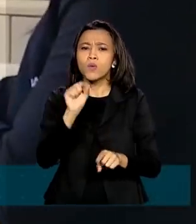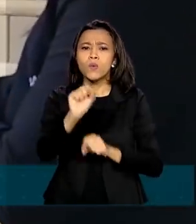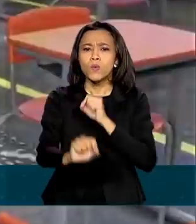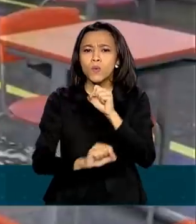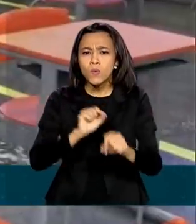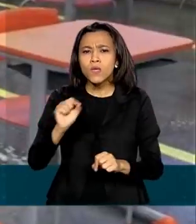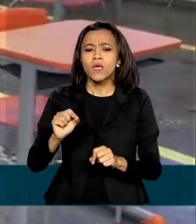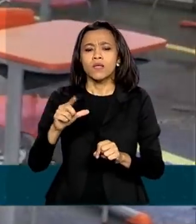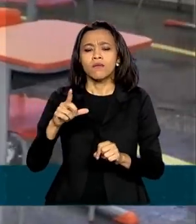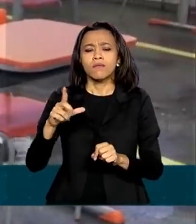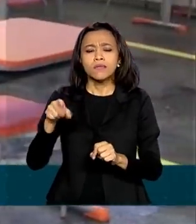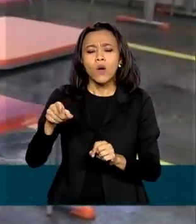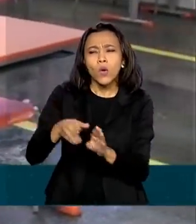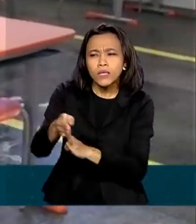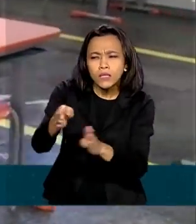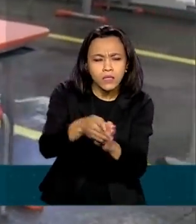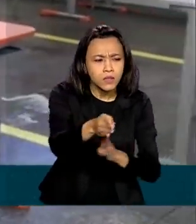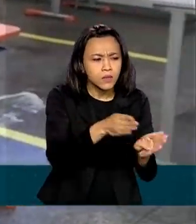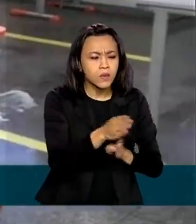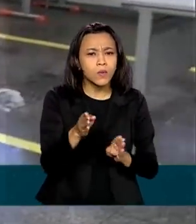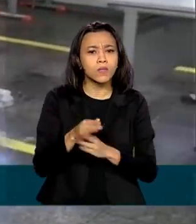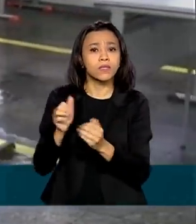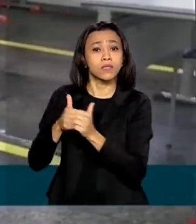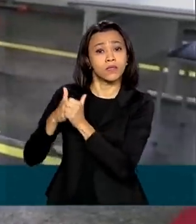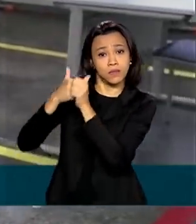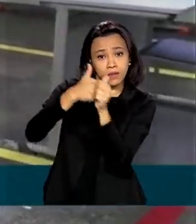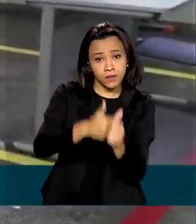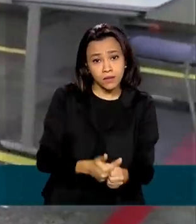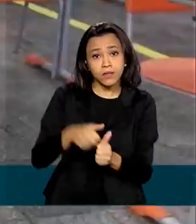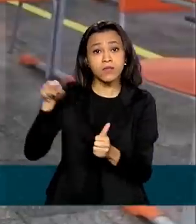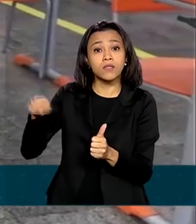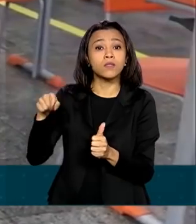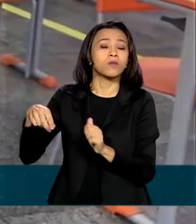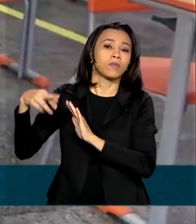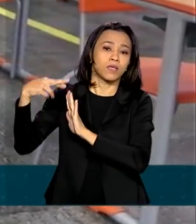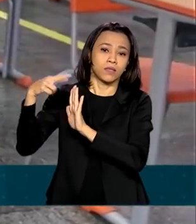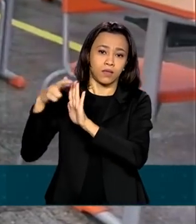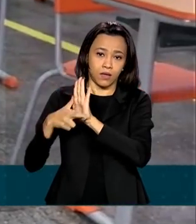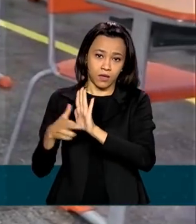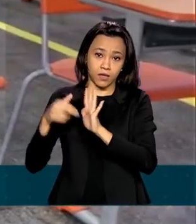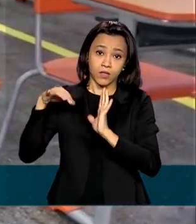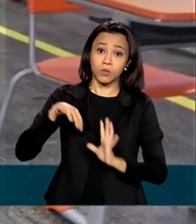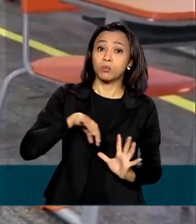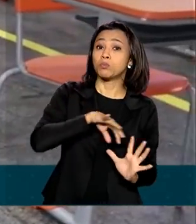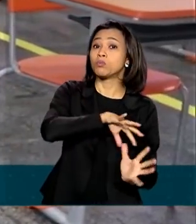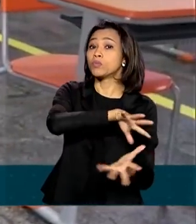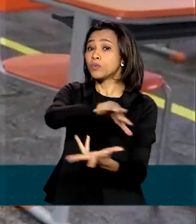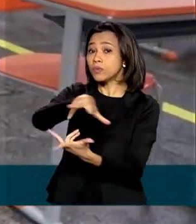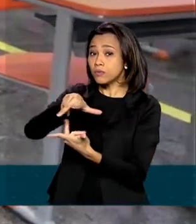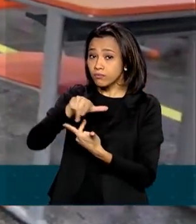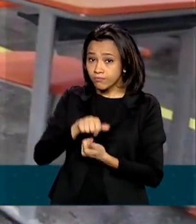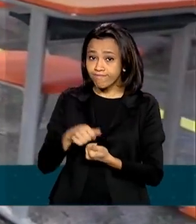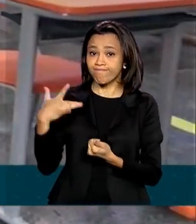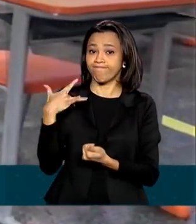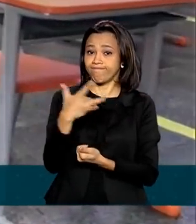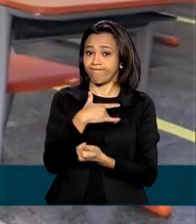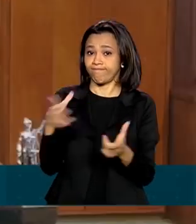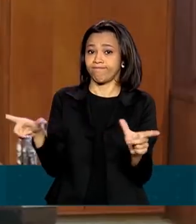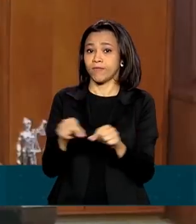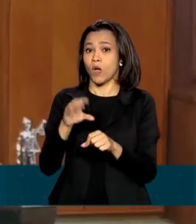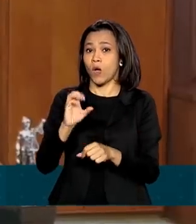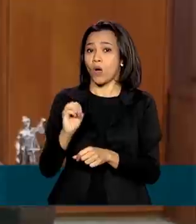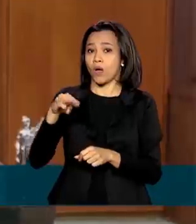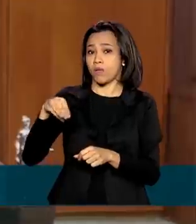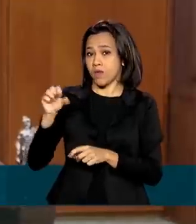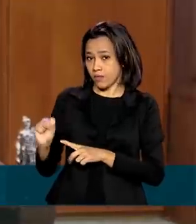em ações recomendadas pela Organização Mundial da Saúde e já está pronta para receber os alunos.